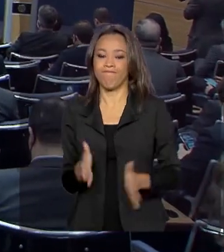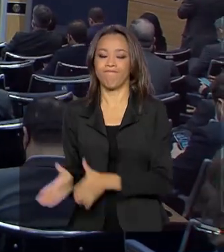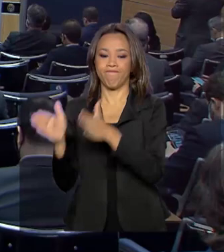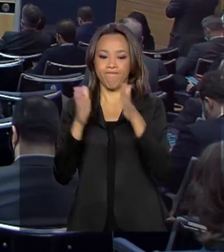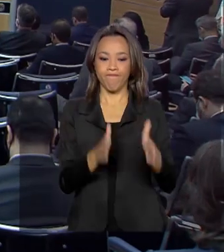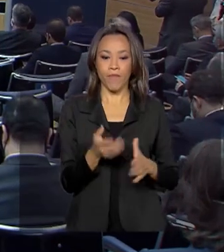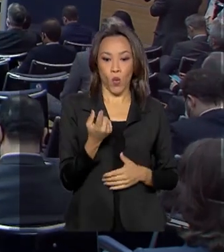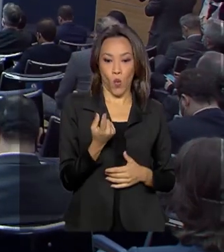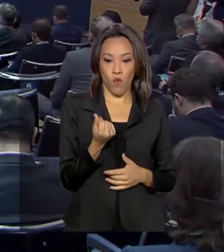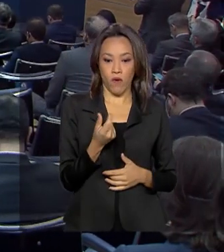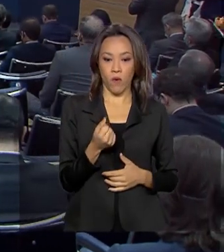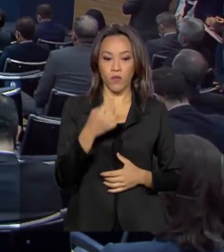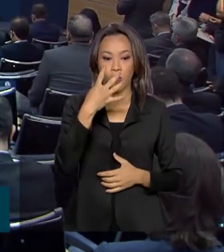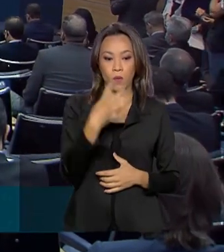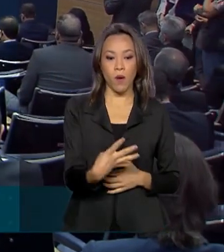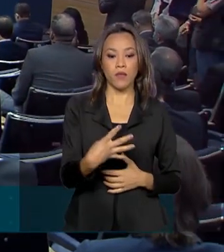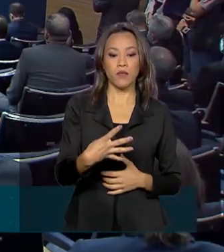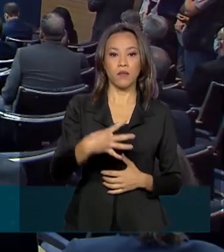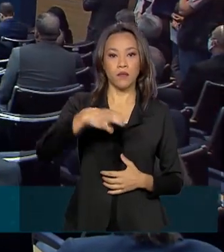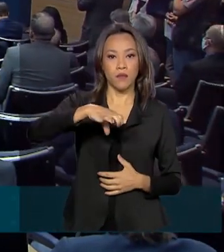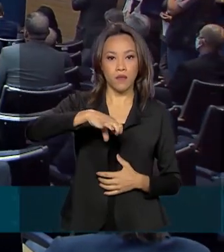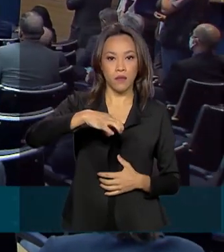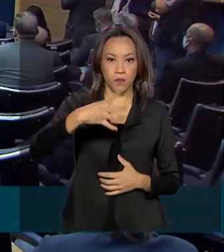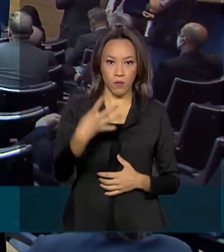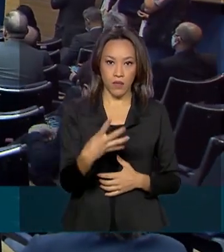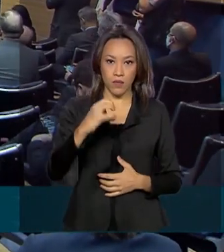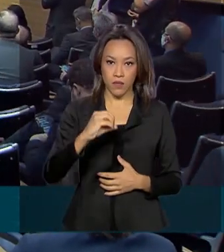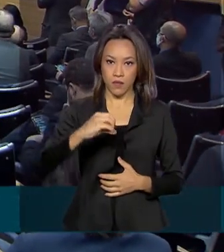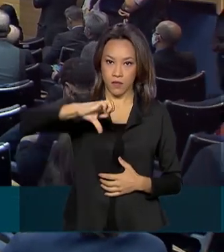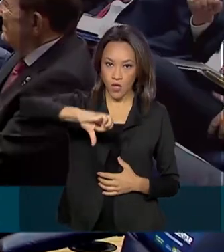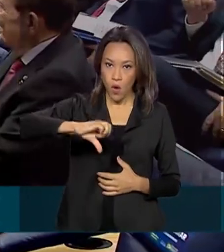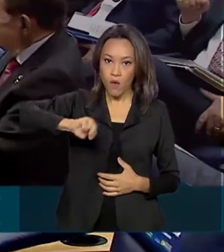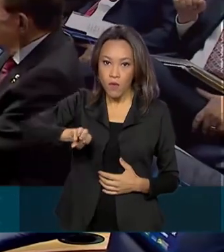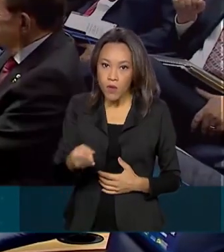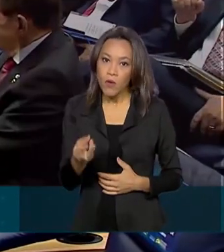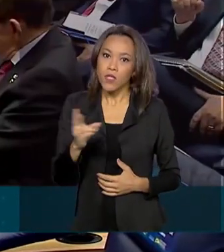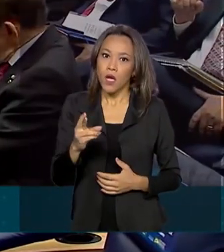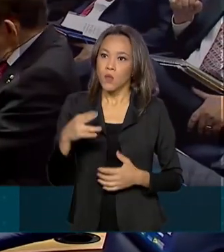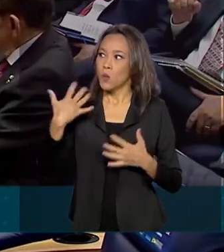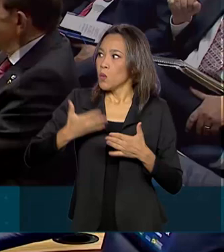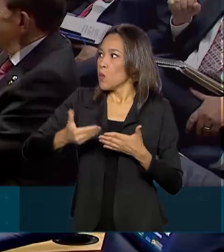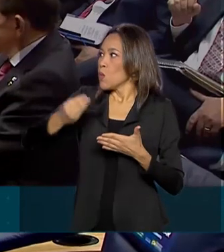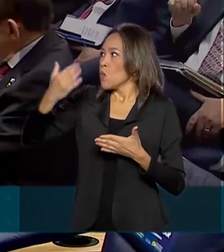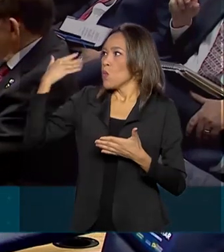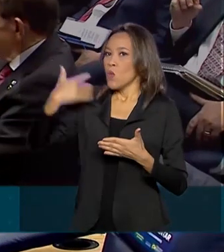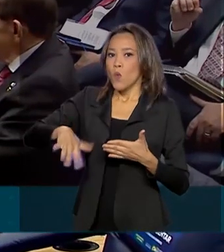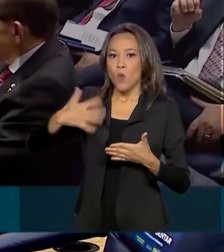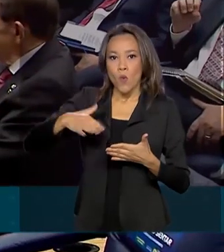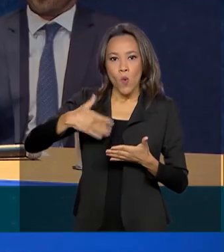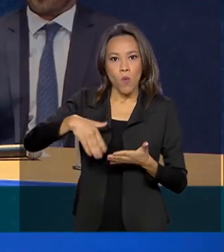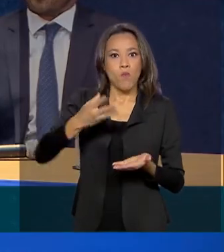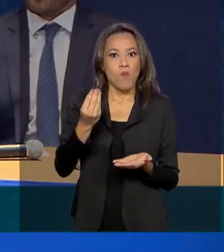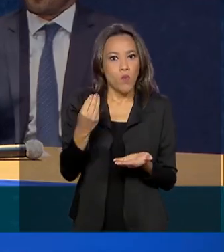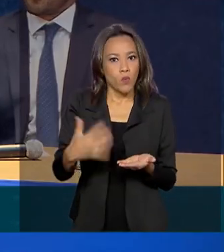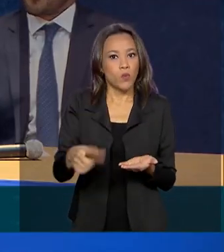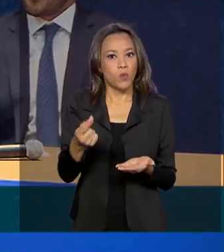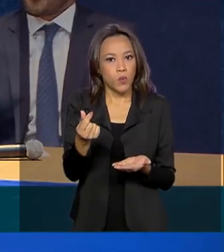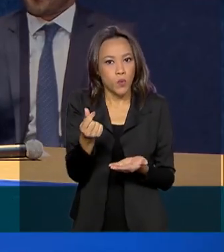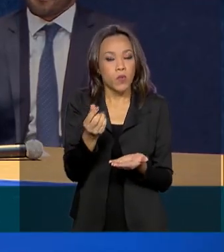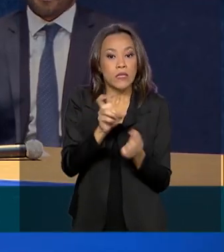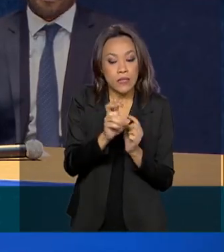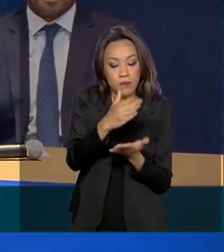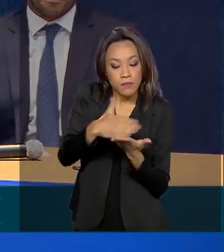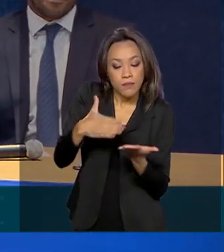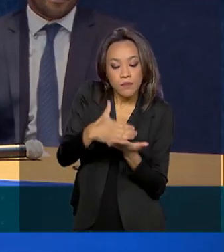valor de 409 milhões de reais é o maior já registrado desde que o fundo foi criado no ano 2000. 50